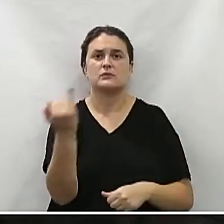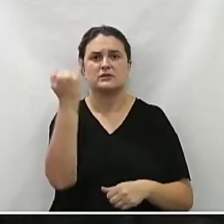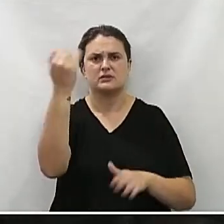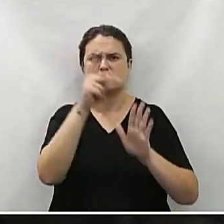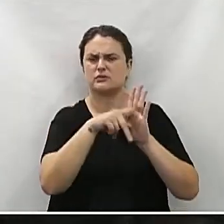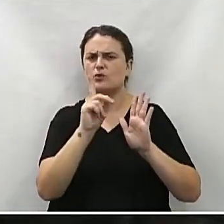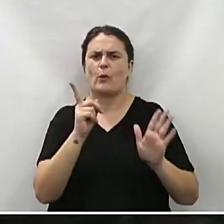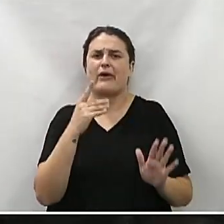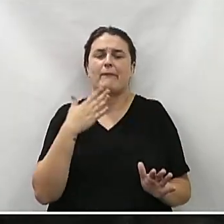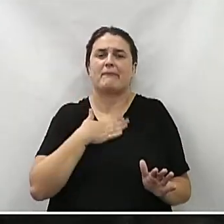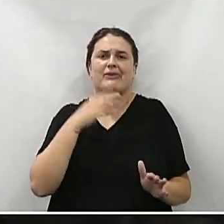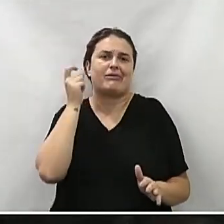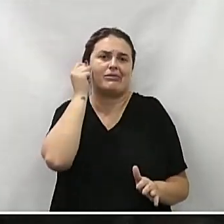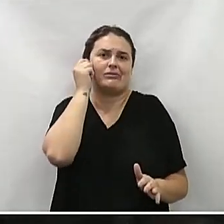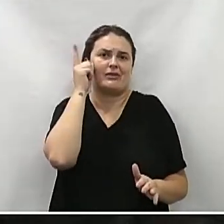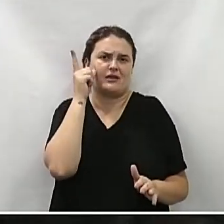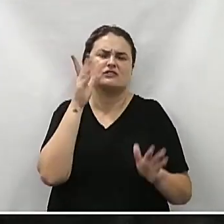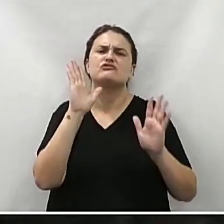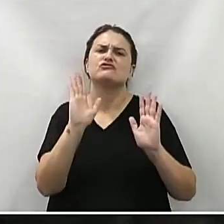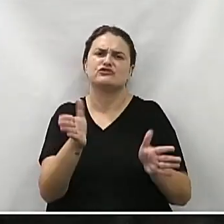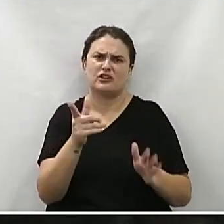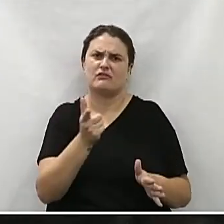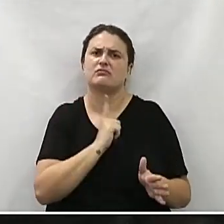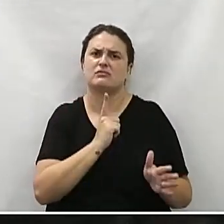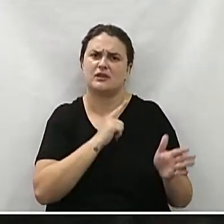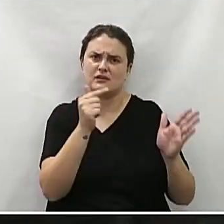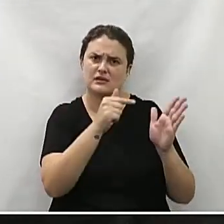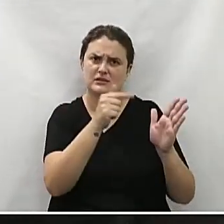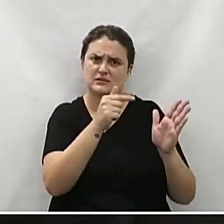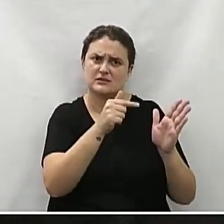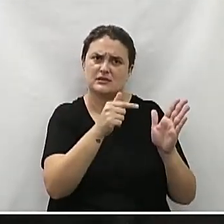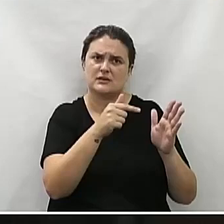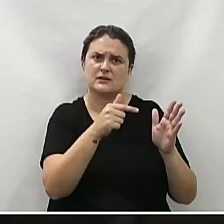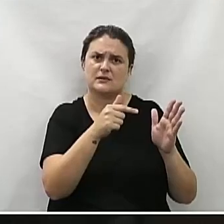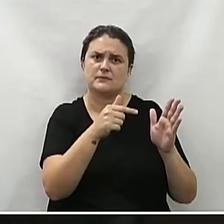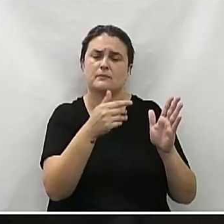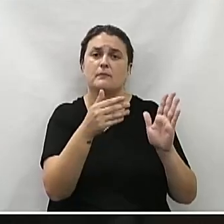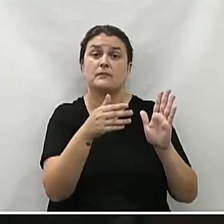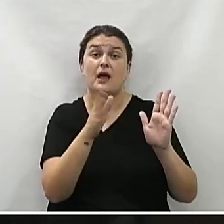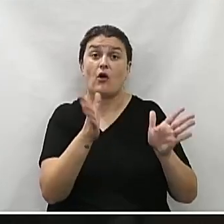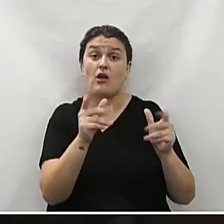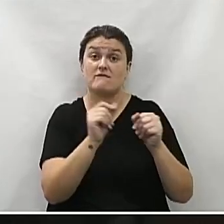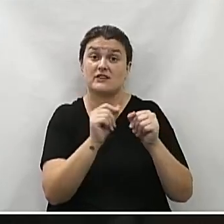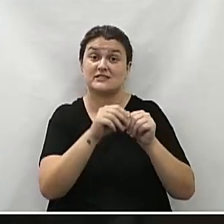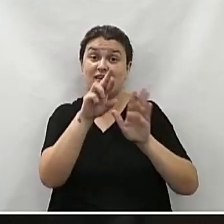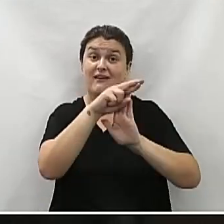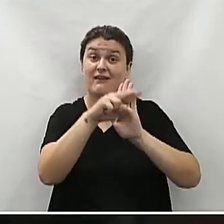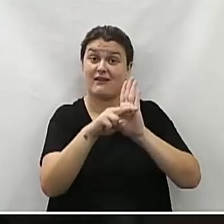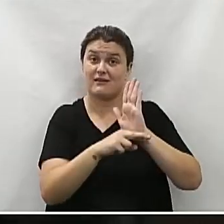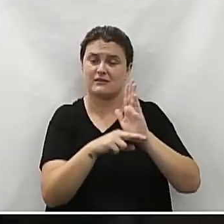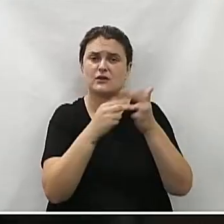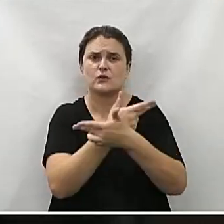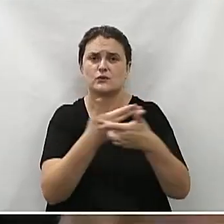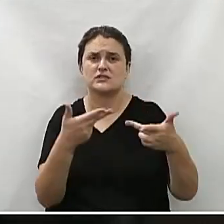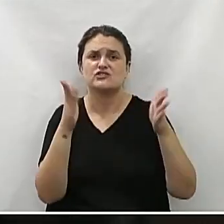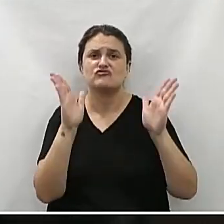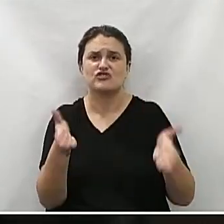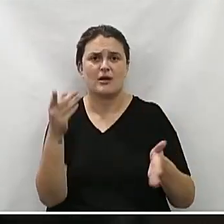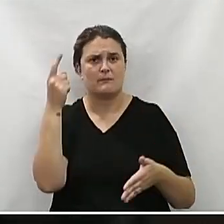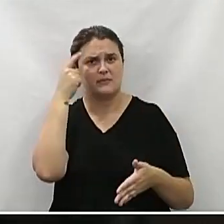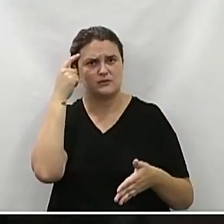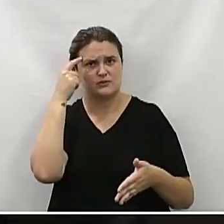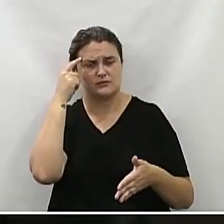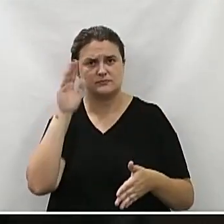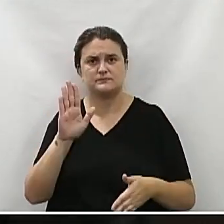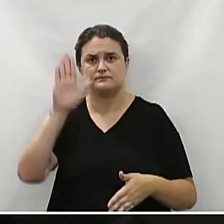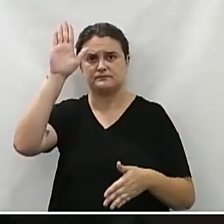não é ideia minha. Já está previsto no plano diretor. Nós estamos aqui regulamentando. É uma coisa que já foi pensada pela